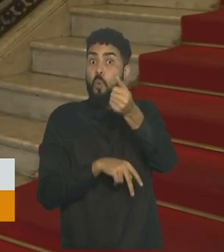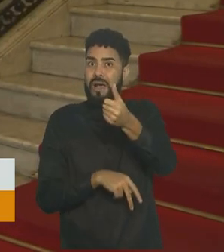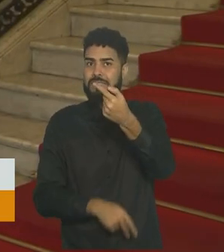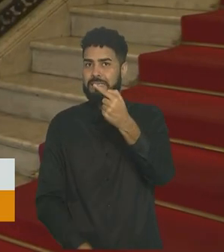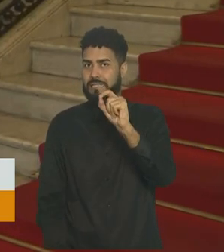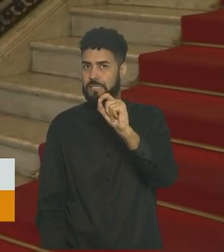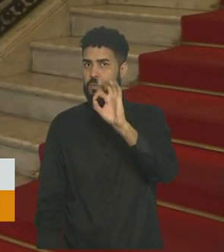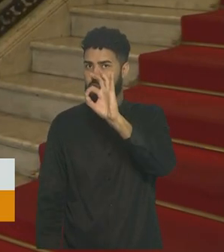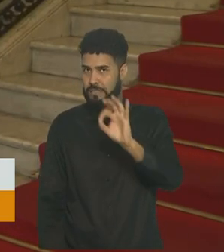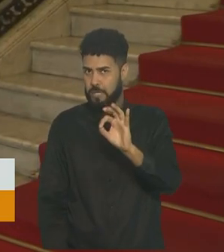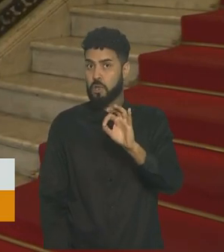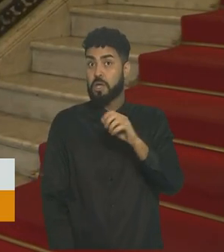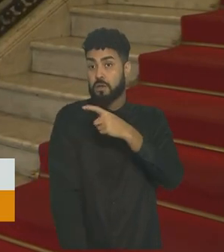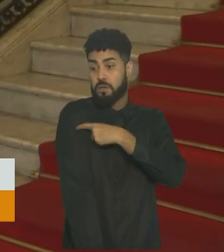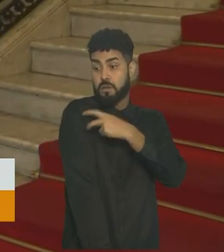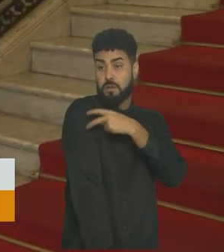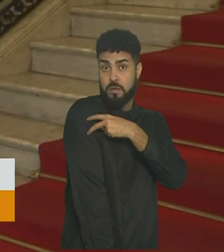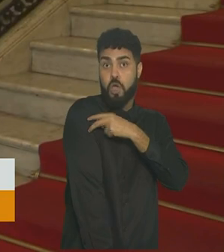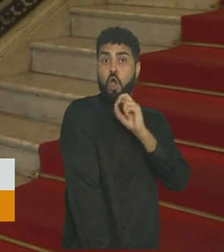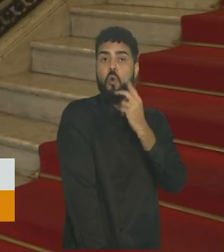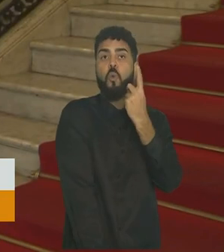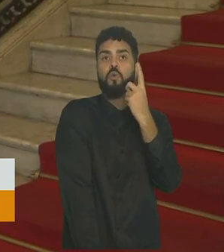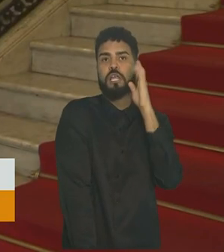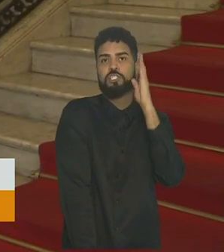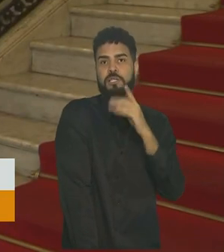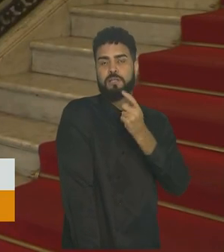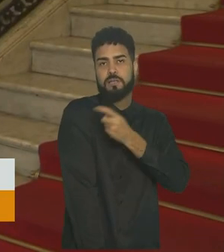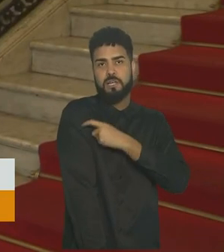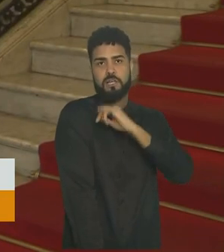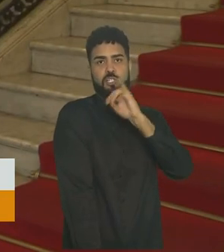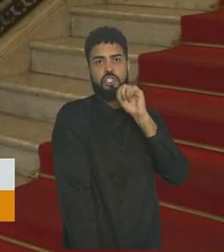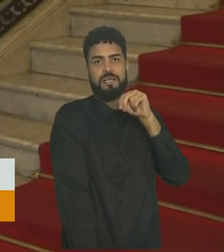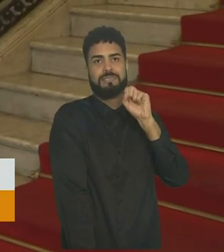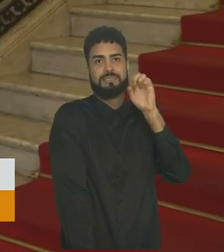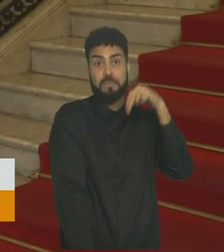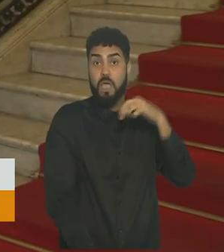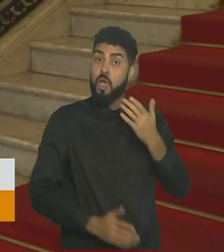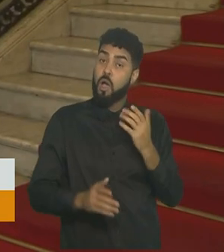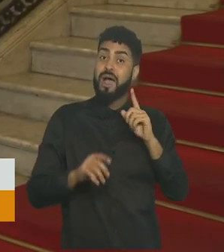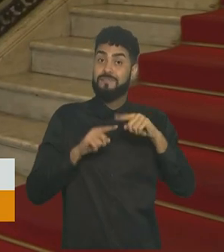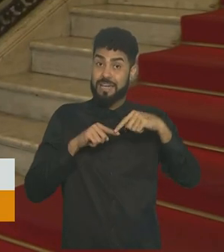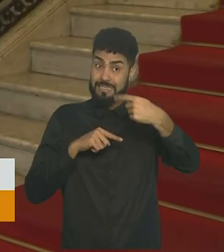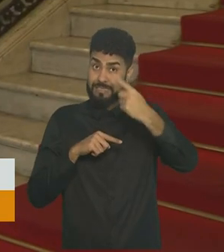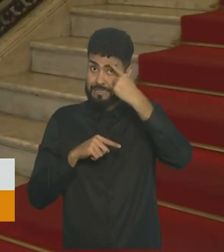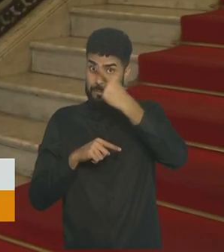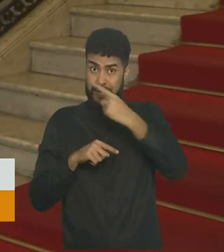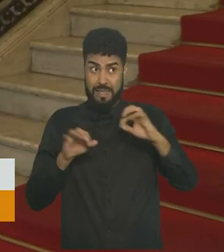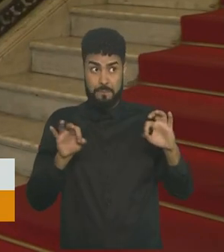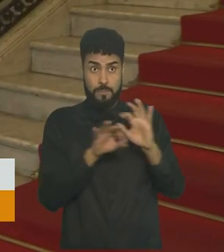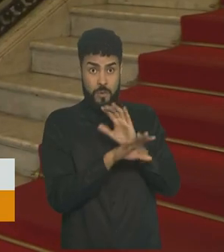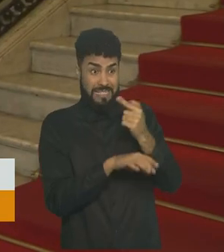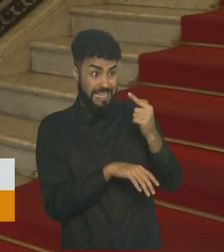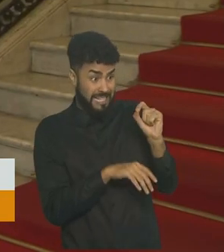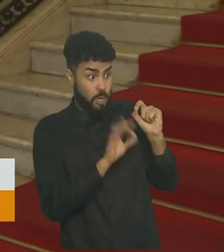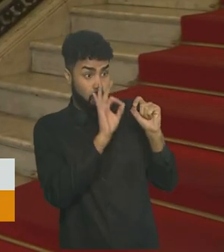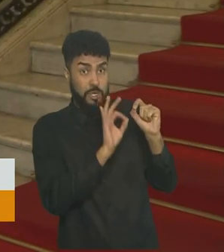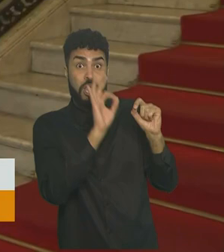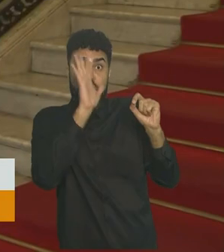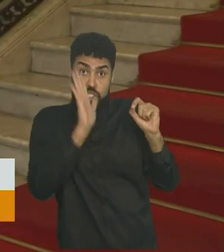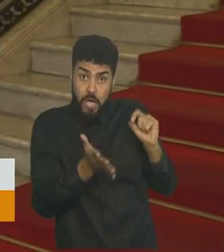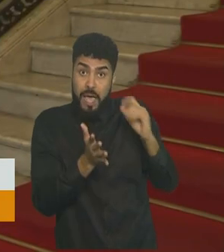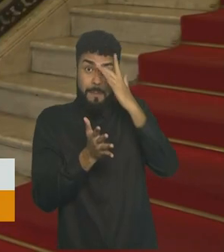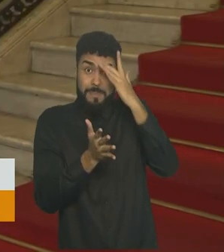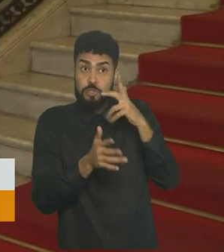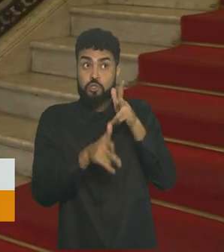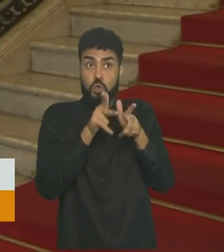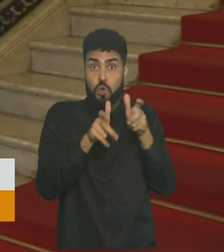população com as duas doses aplicadas ou com a dose única. Isso deve acontecer na próxima semana. E quando chegarmos a esses 70% da